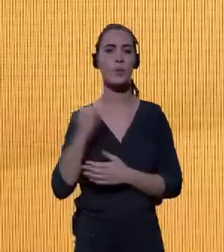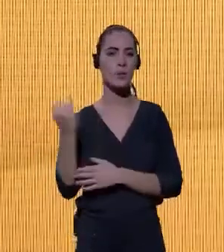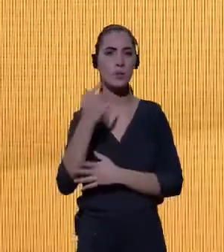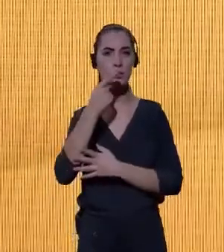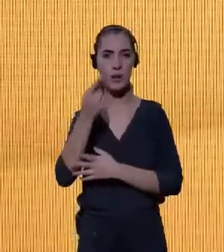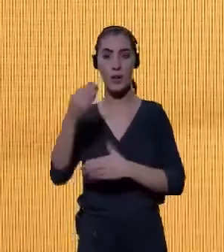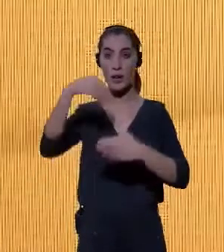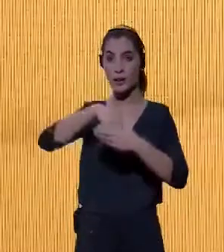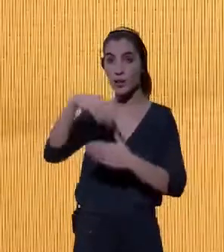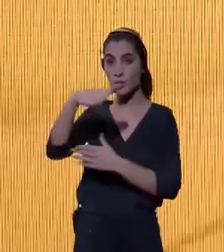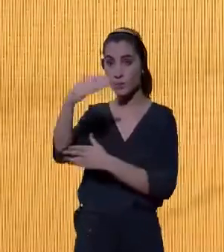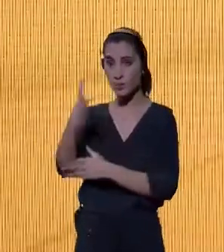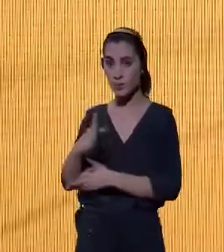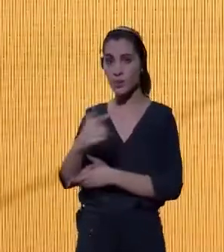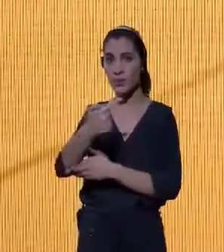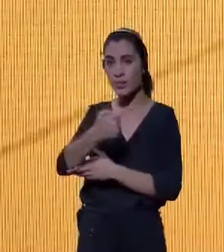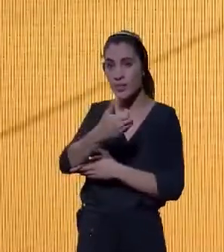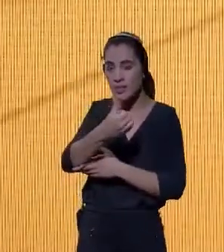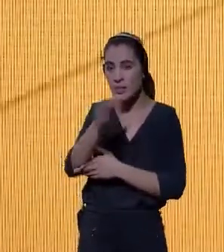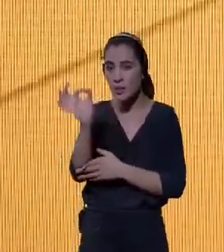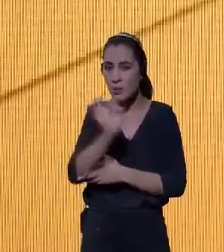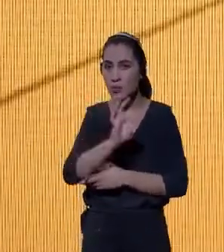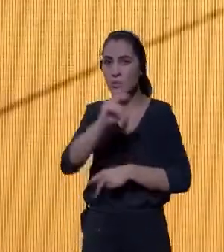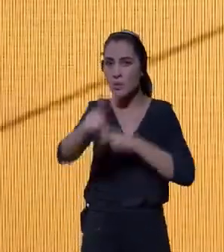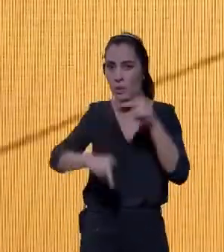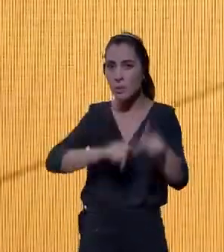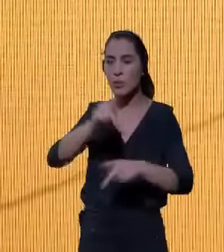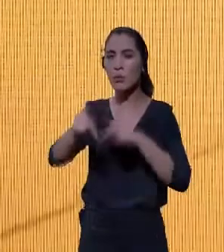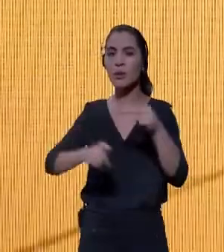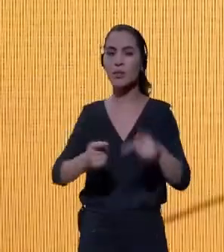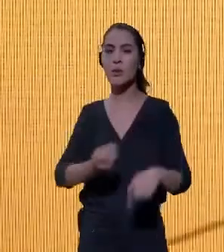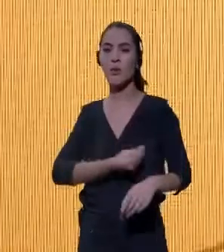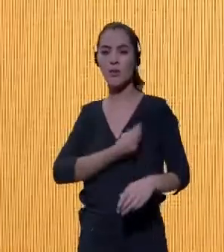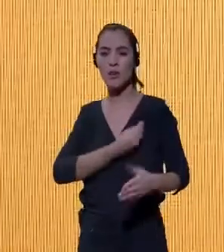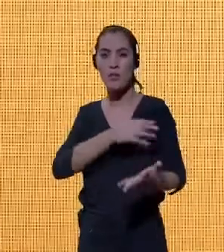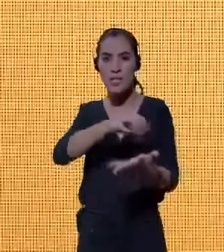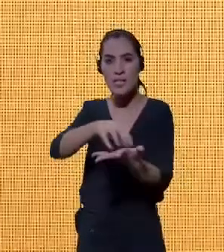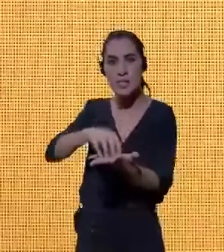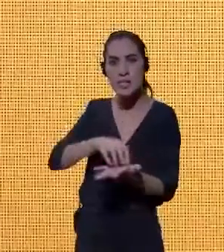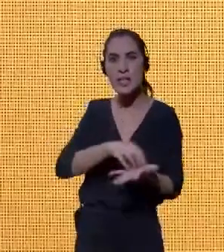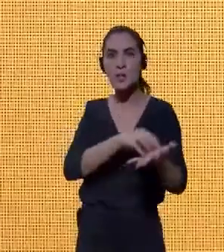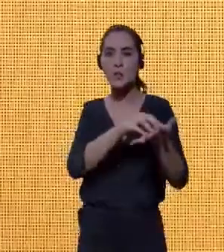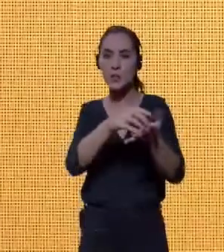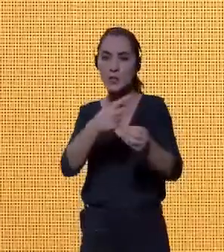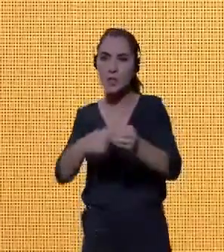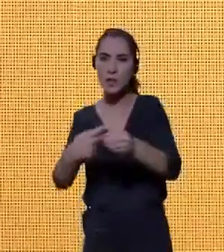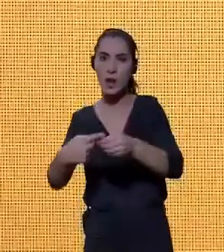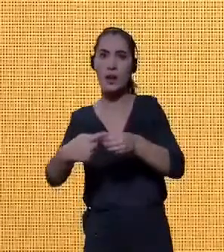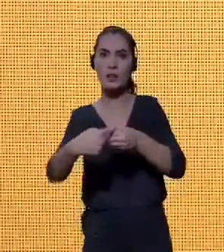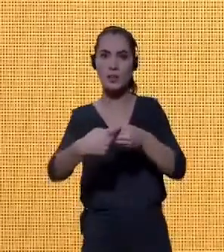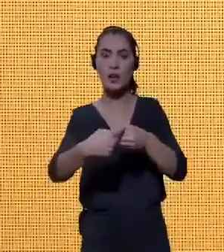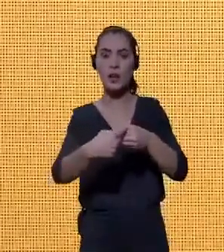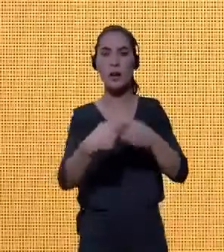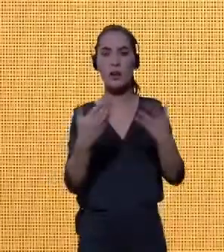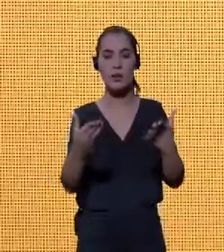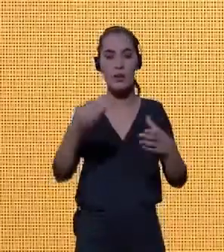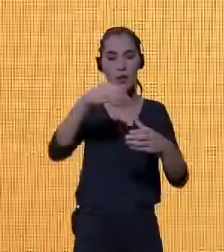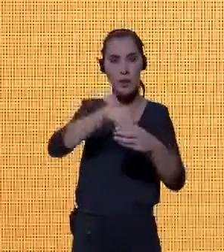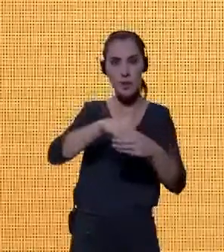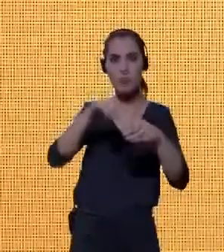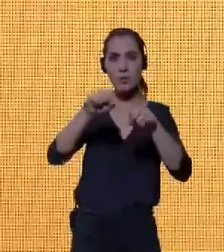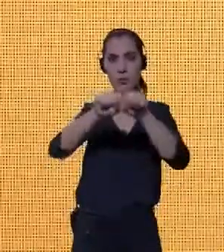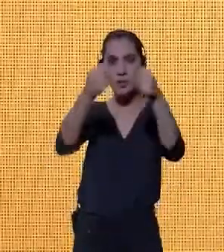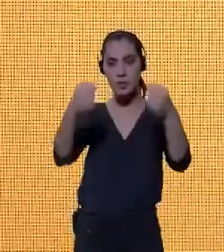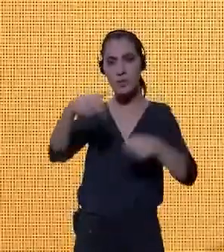76% da população vive em centros urbanos e que, no caso do Sistema Nacional de Fomento,